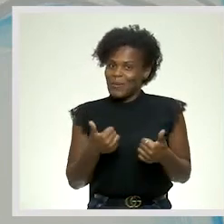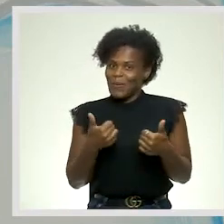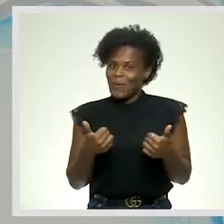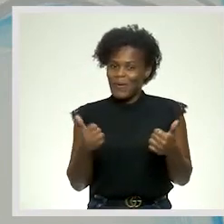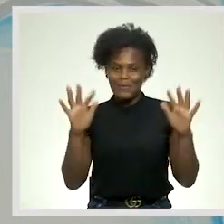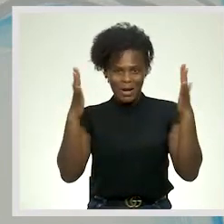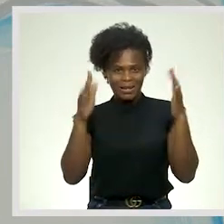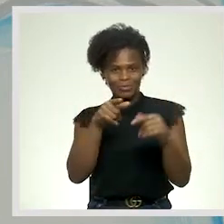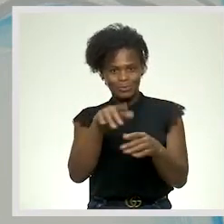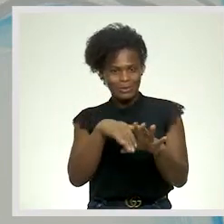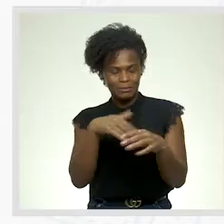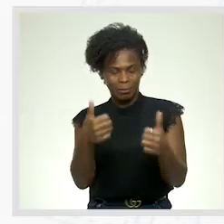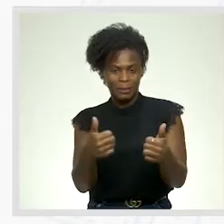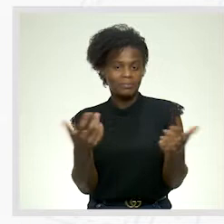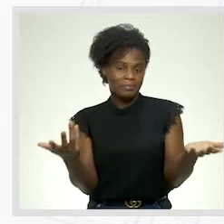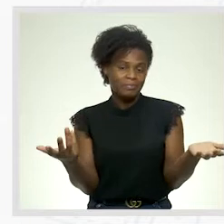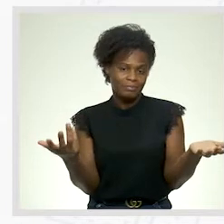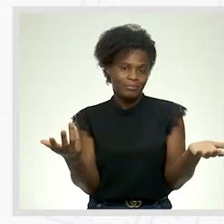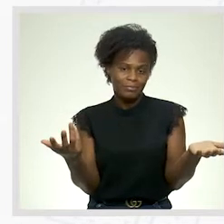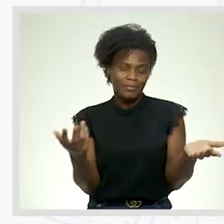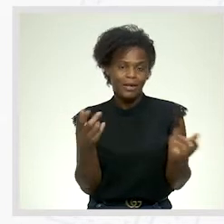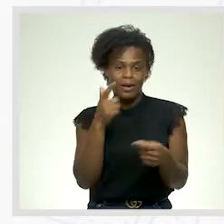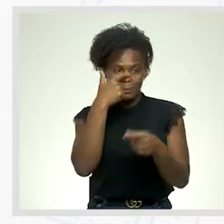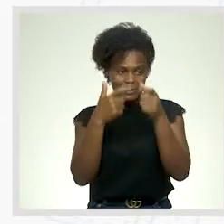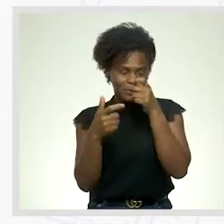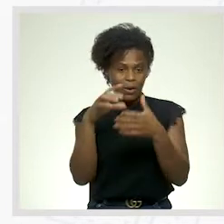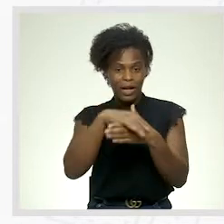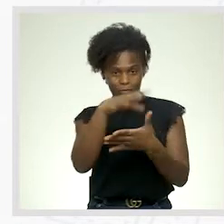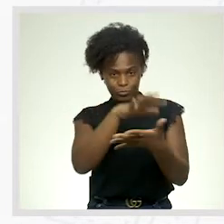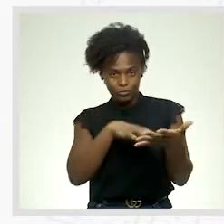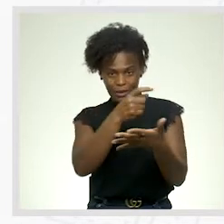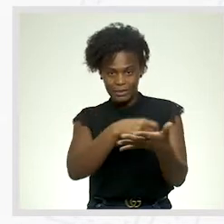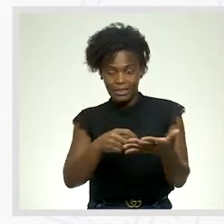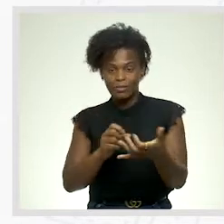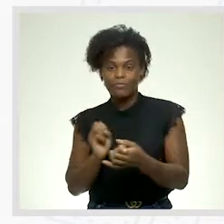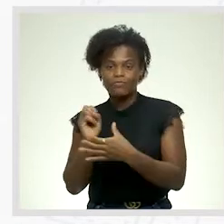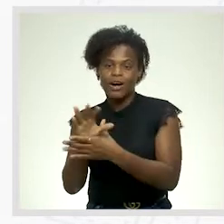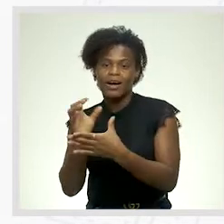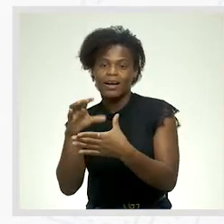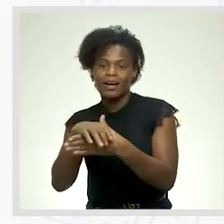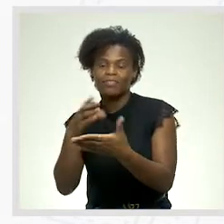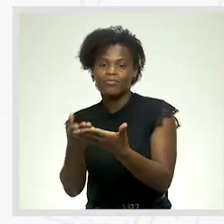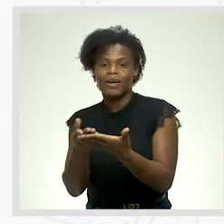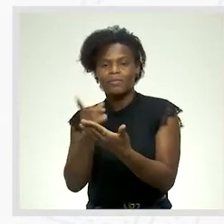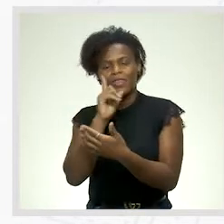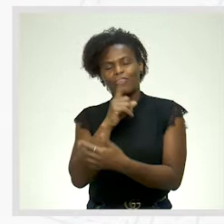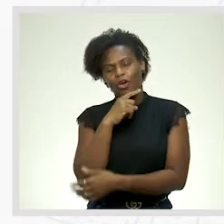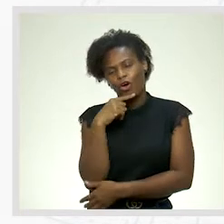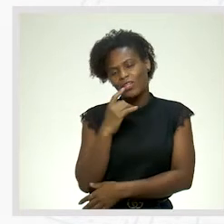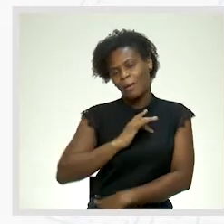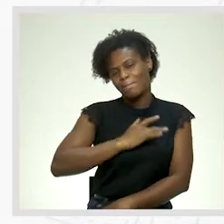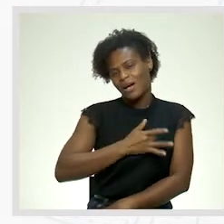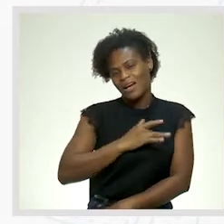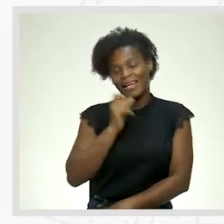participar muito bem. Então, o autor se dirige claramente à sua doce amada,